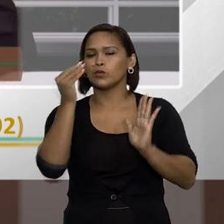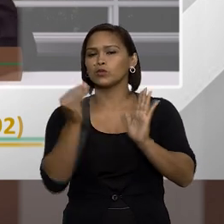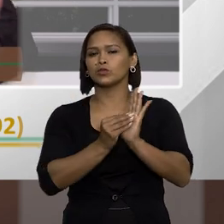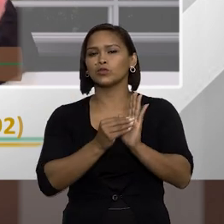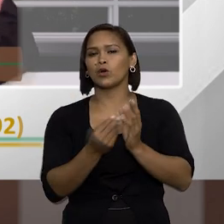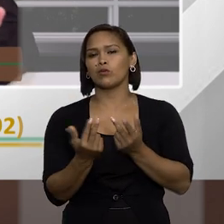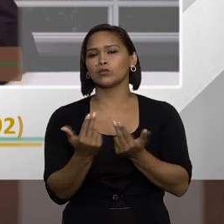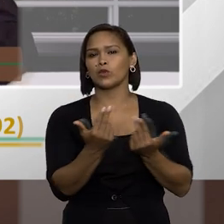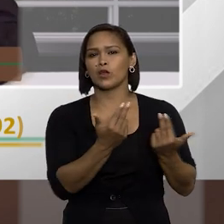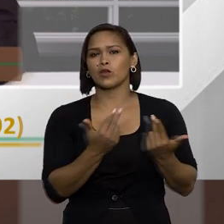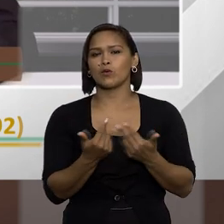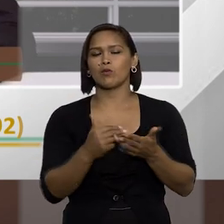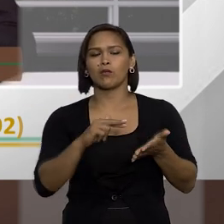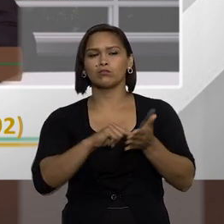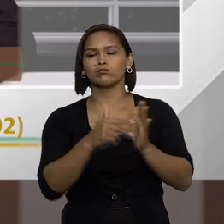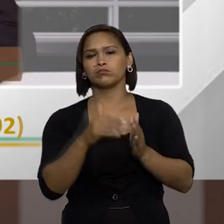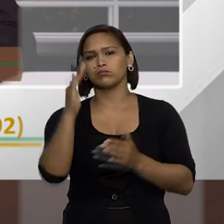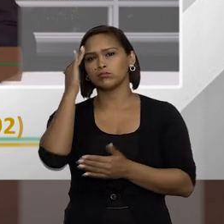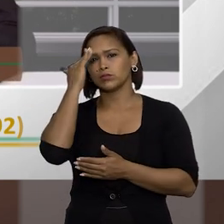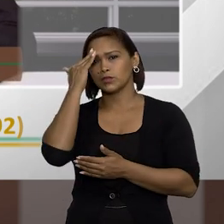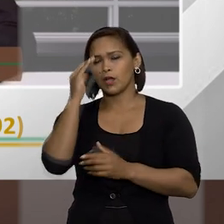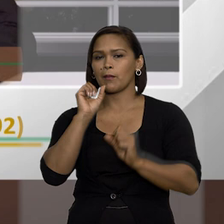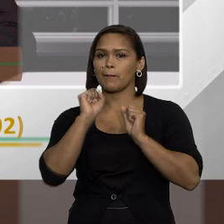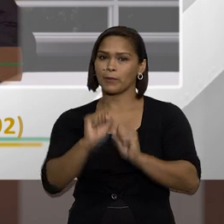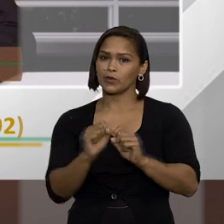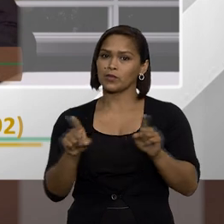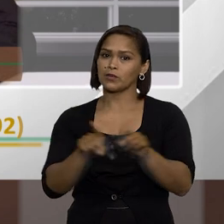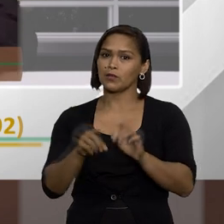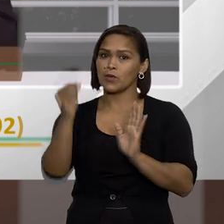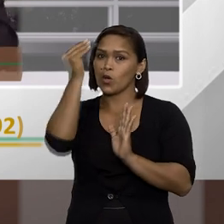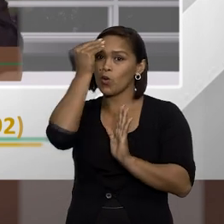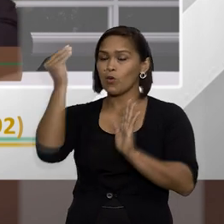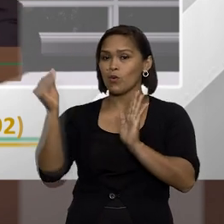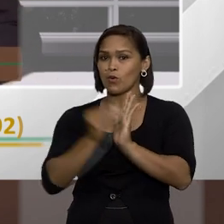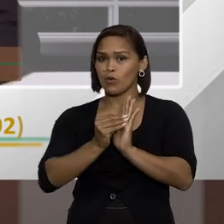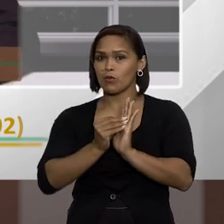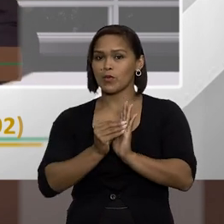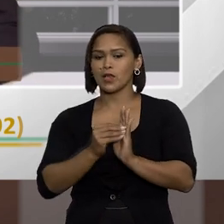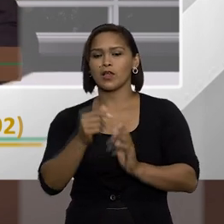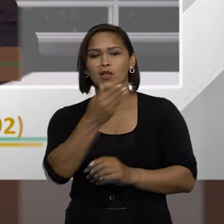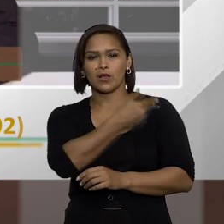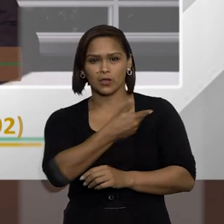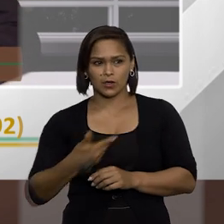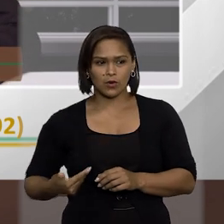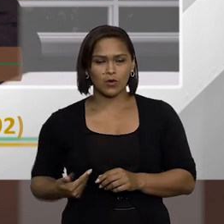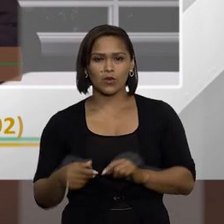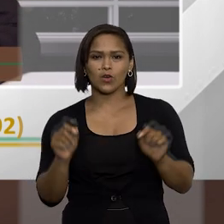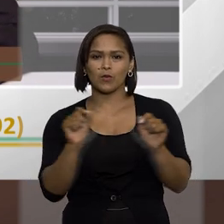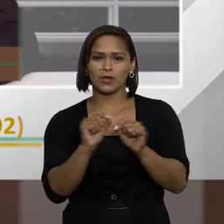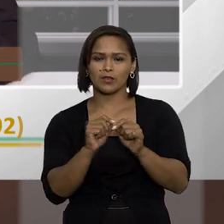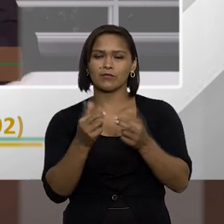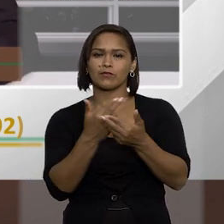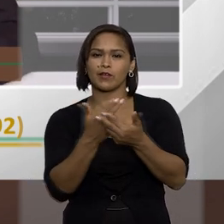o dolo não é imprescindível para a sua configuração ele também poderia por uma conduta culposa quando o agente público age com negligência imprudência